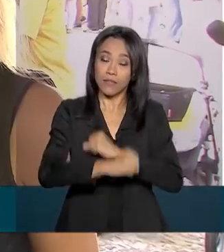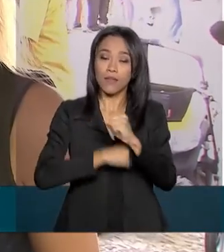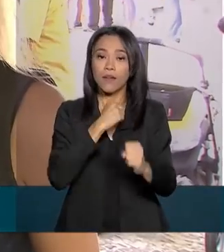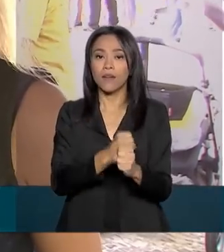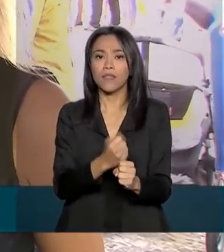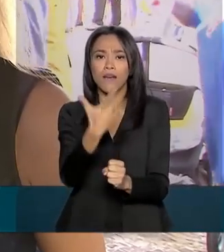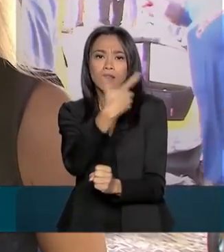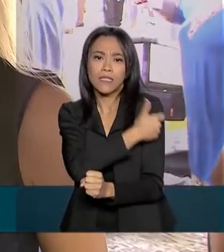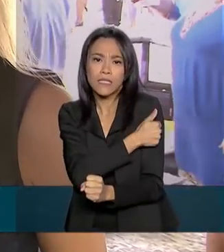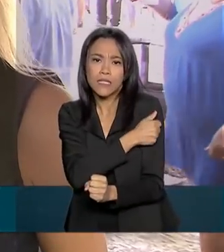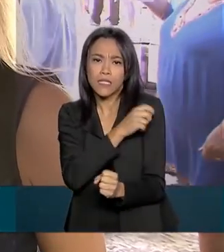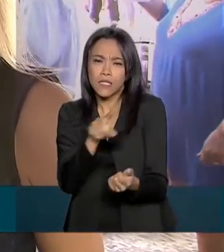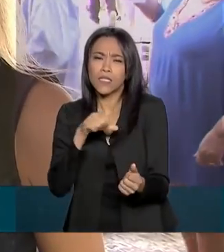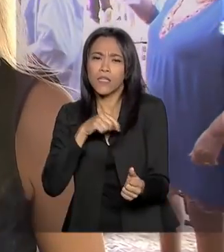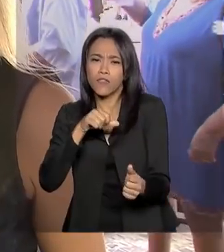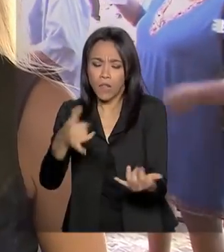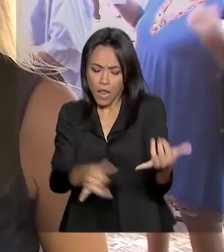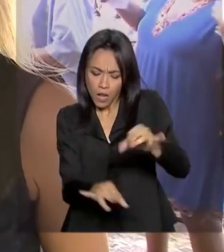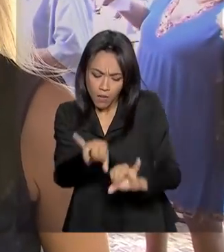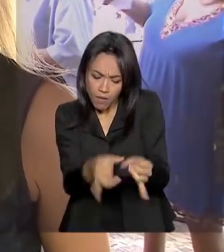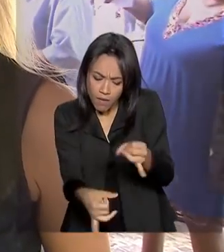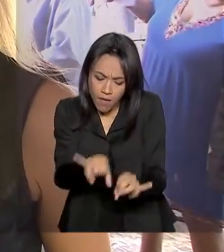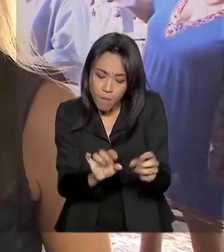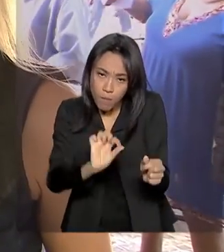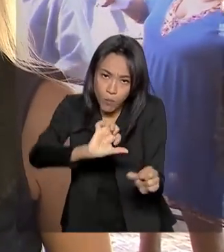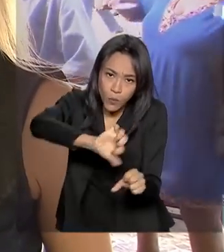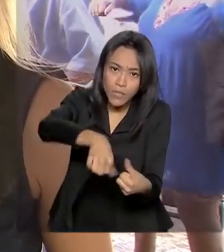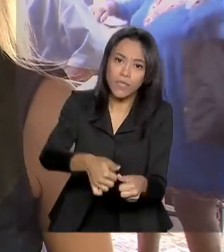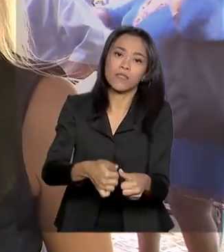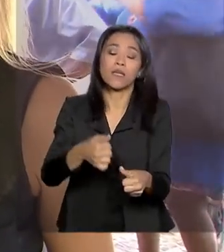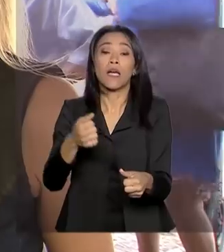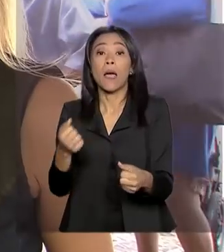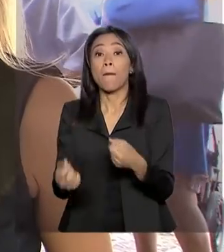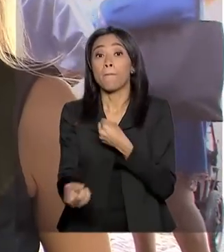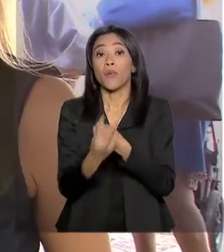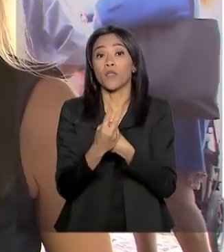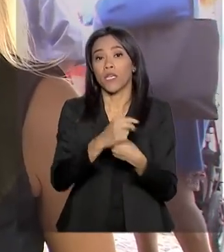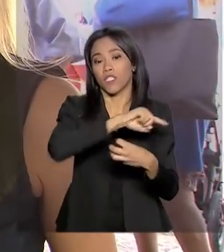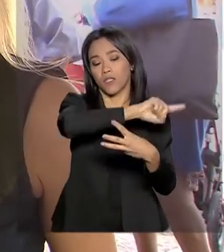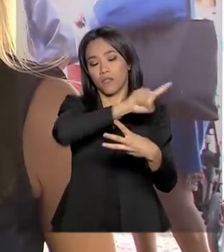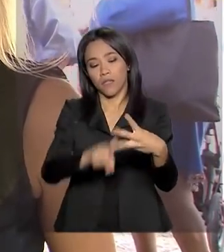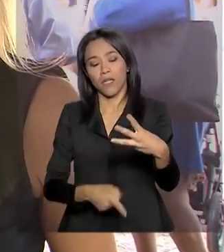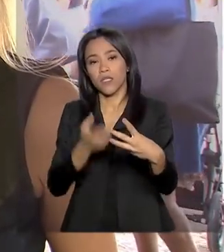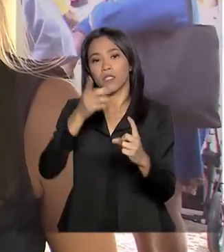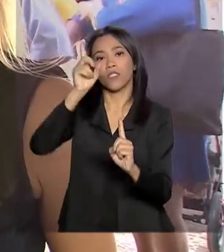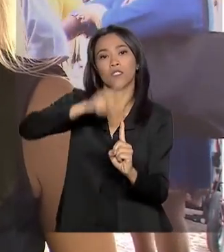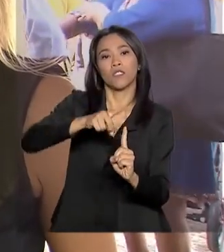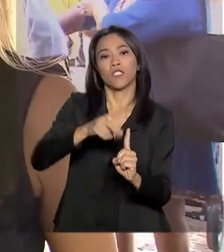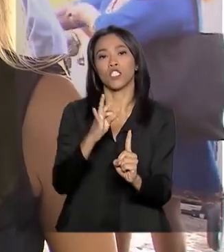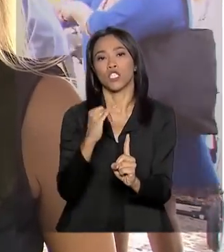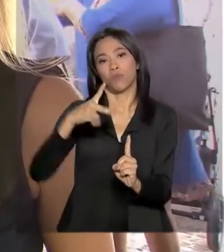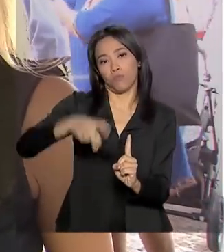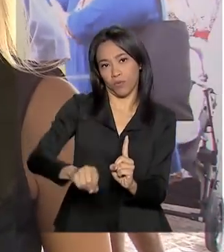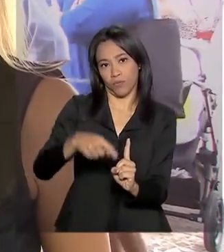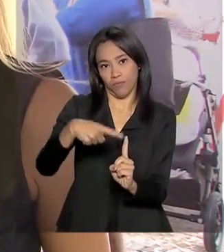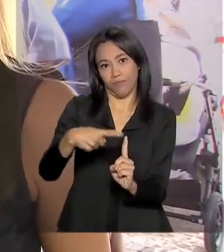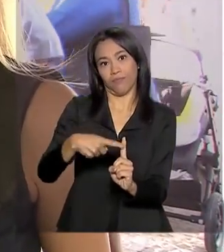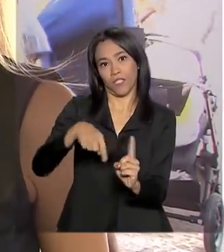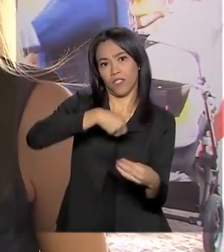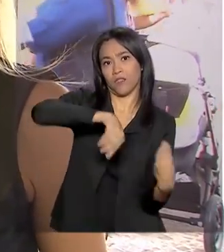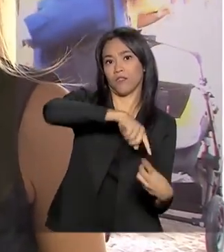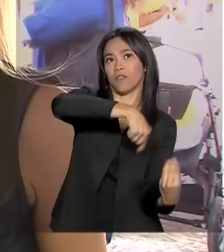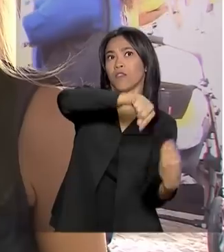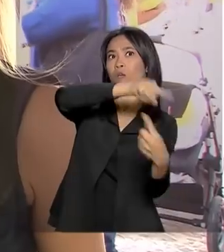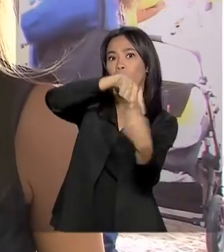laboratório. Agora, ela protege contra os três subtipos do vírus da gripe que mais circularam no Hemisfério Sul no último